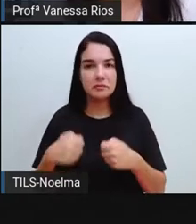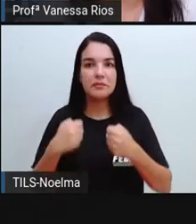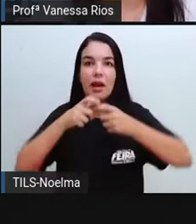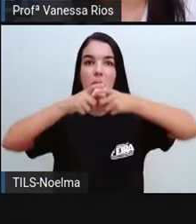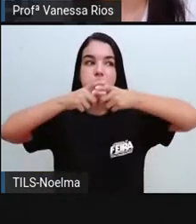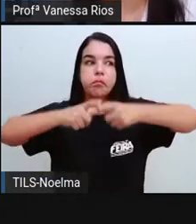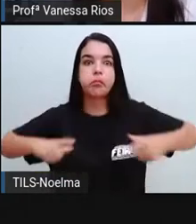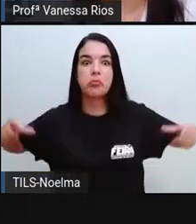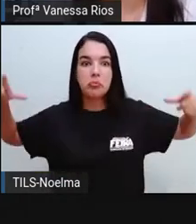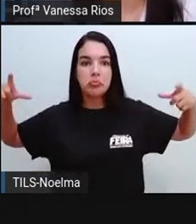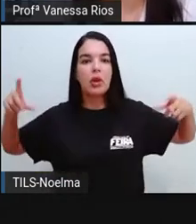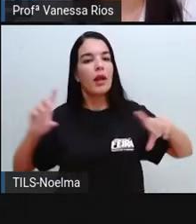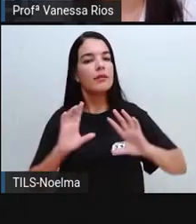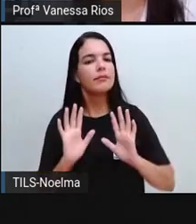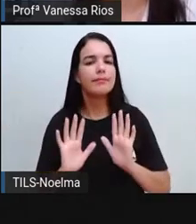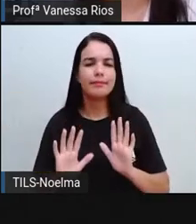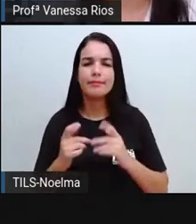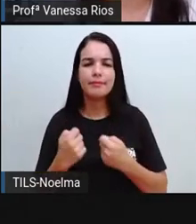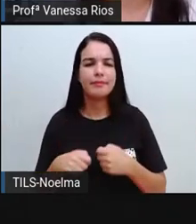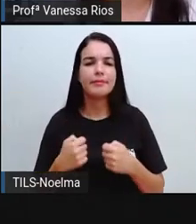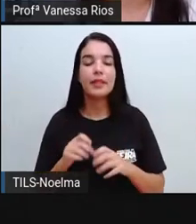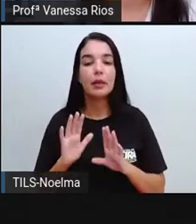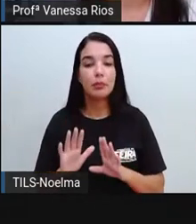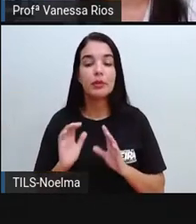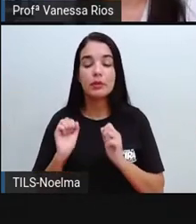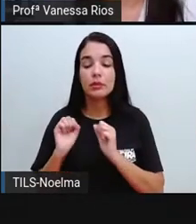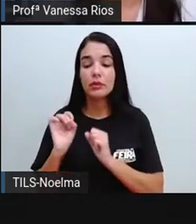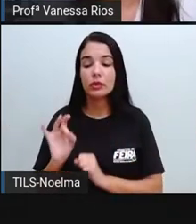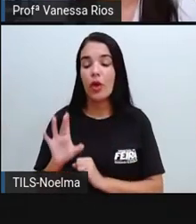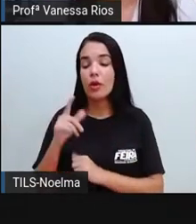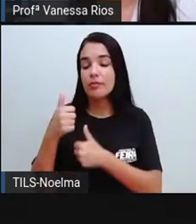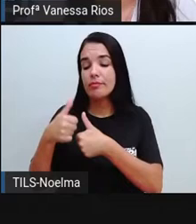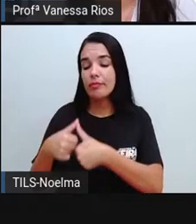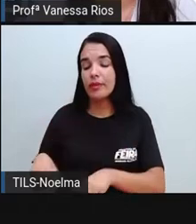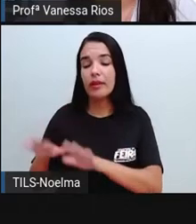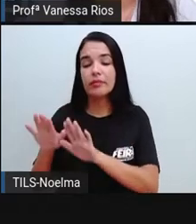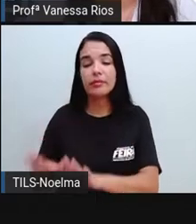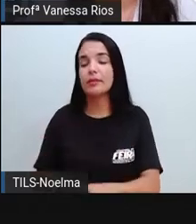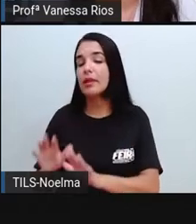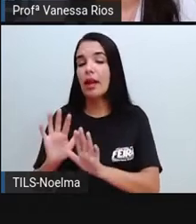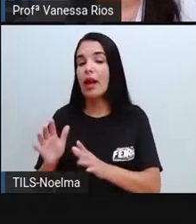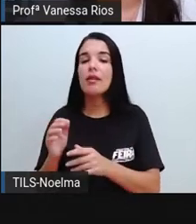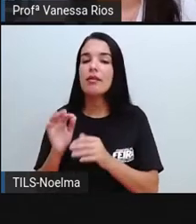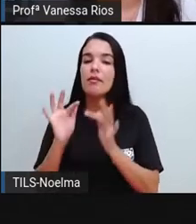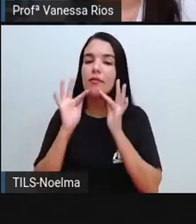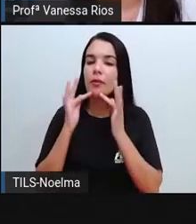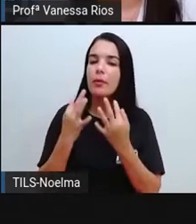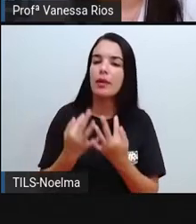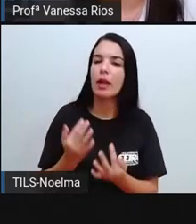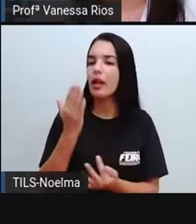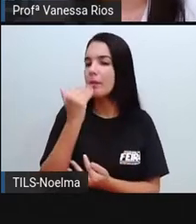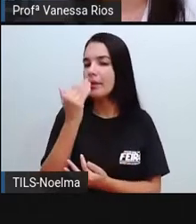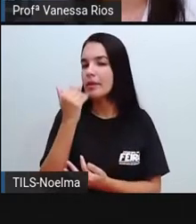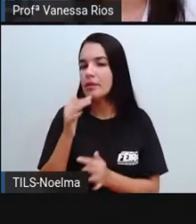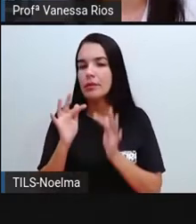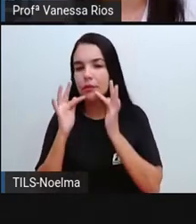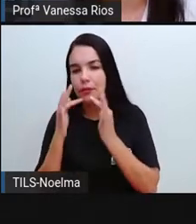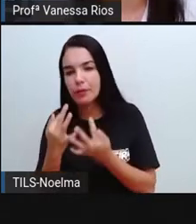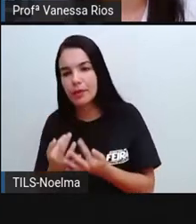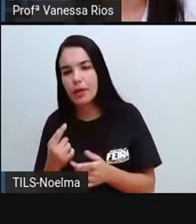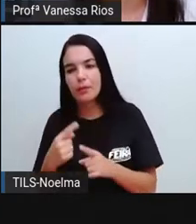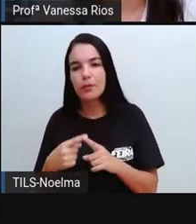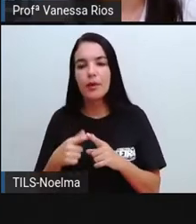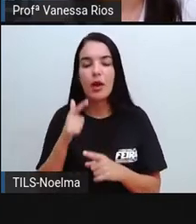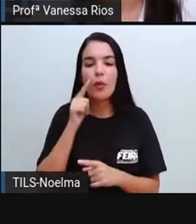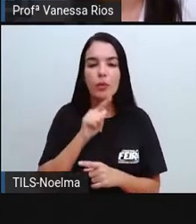com atividades direcionadas ao próprio sustento, ao sustento da família, no sentido, né? De conseguir aí os